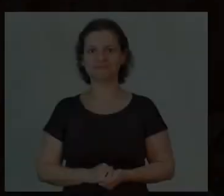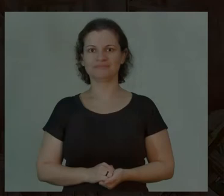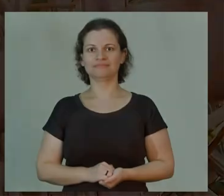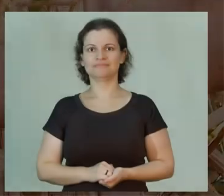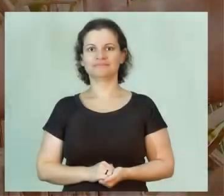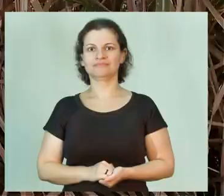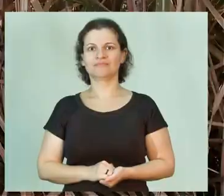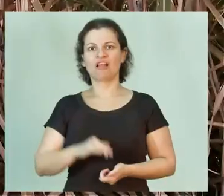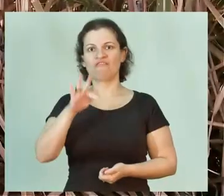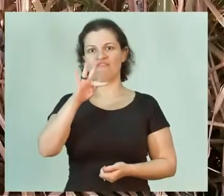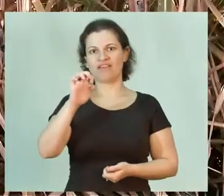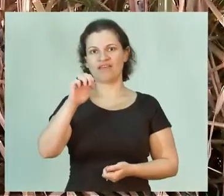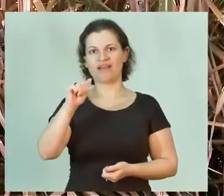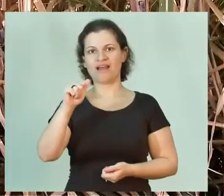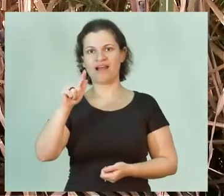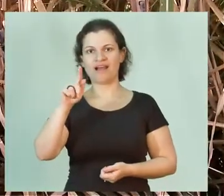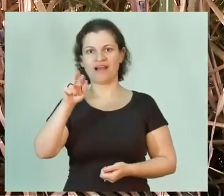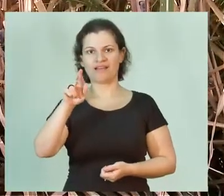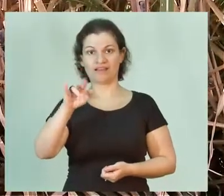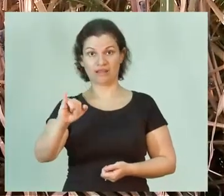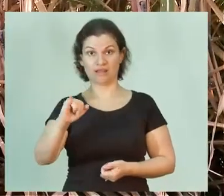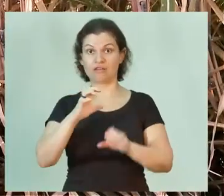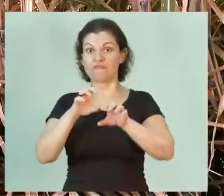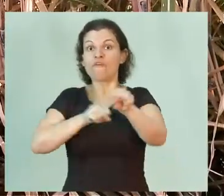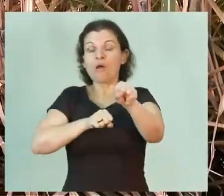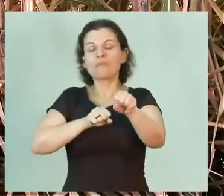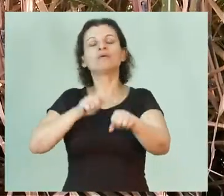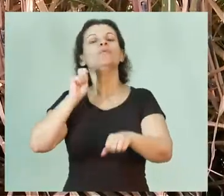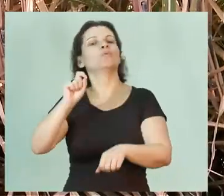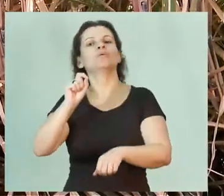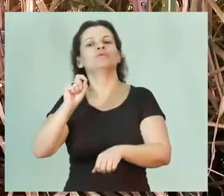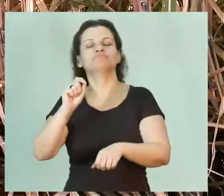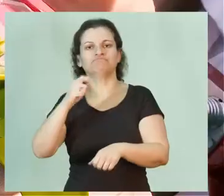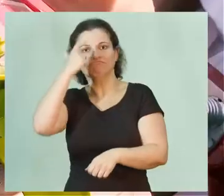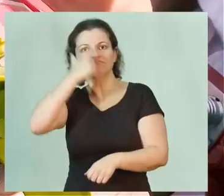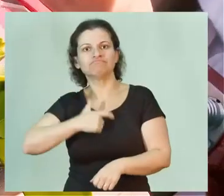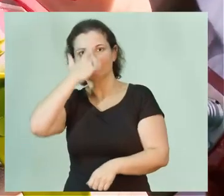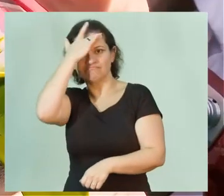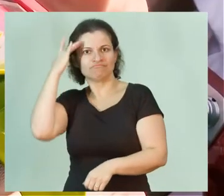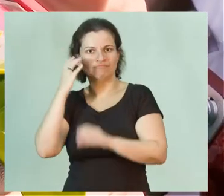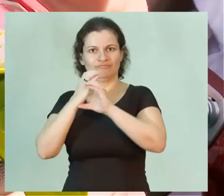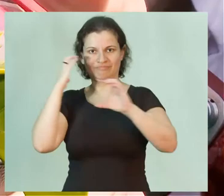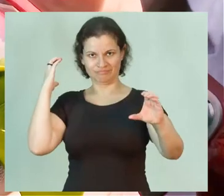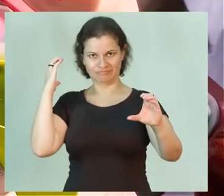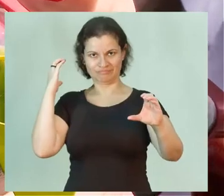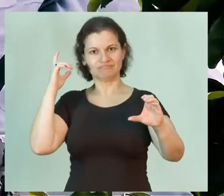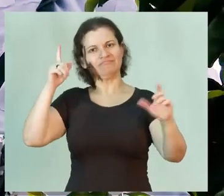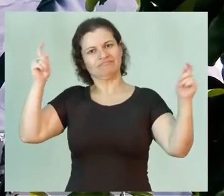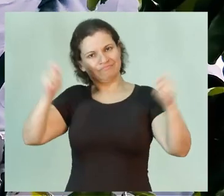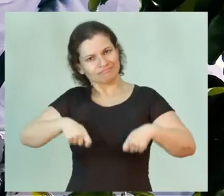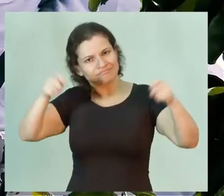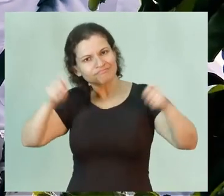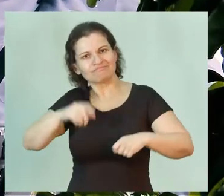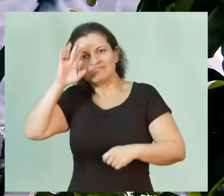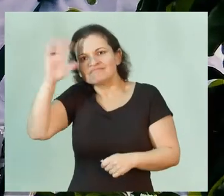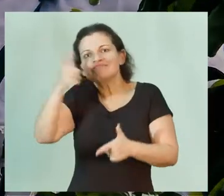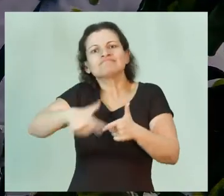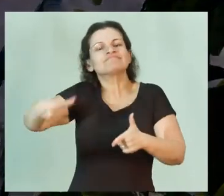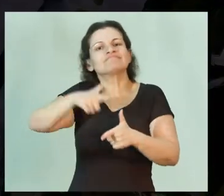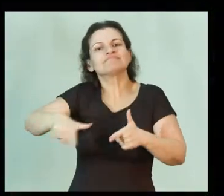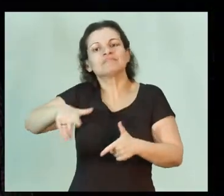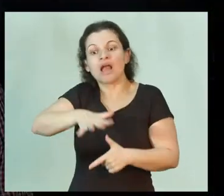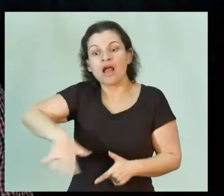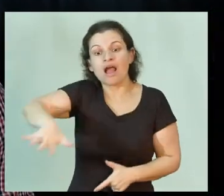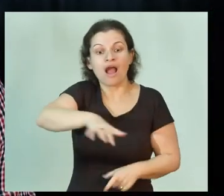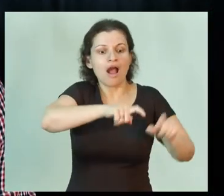A FEAGRA forma pessoas, engenheiros, que são capazes de solucionar problemas no campo. Eles projetam máquinas que vão